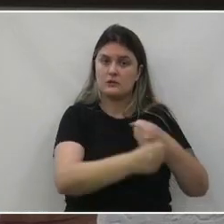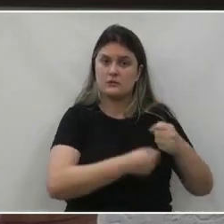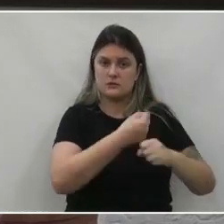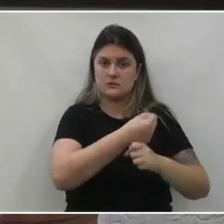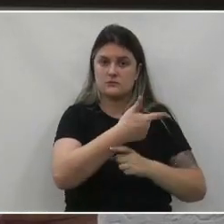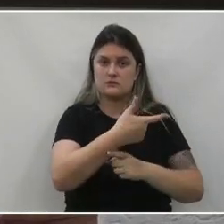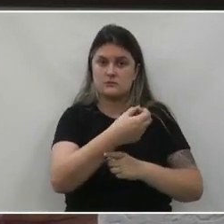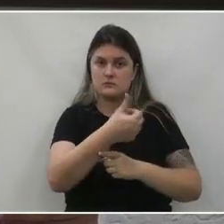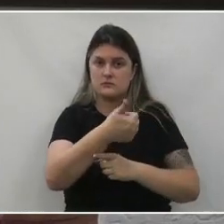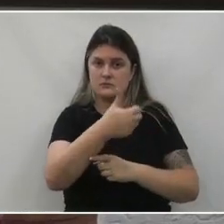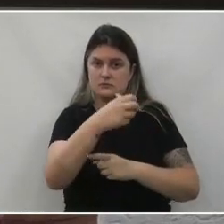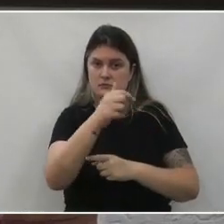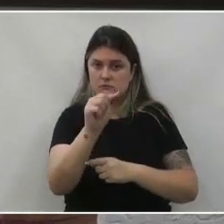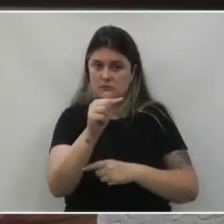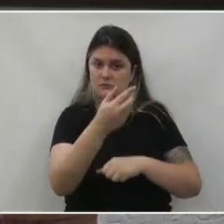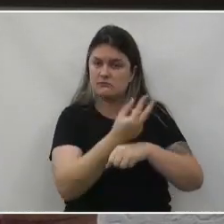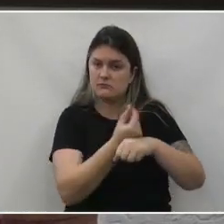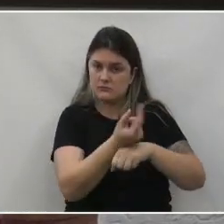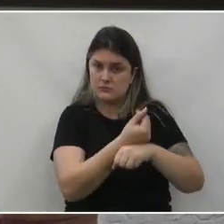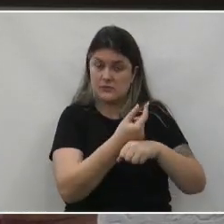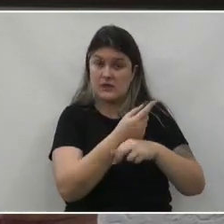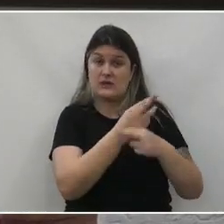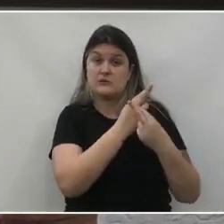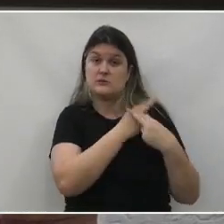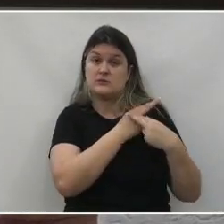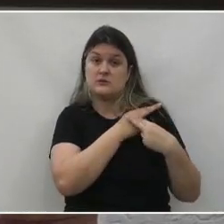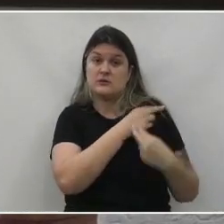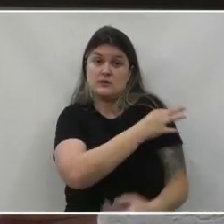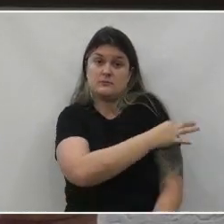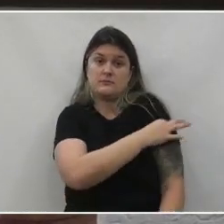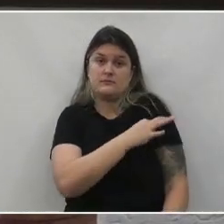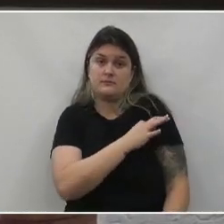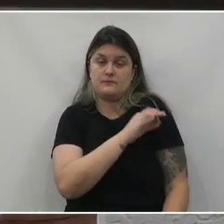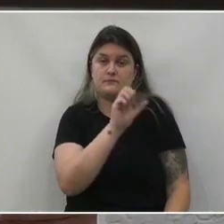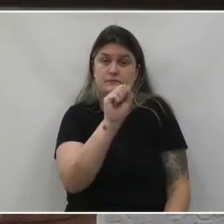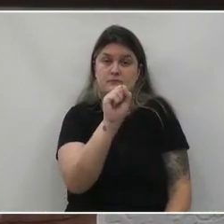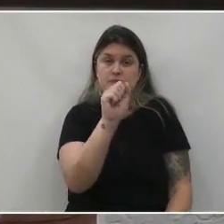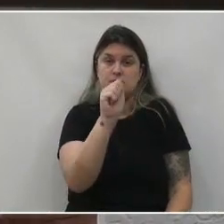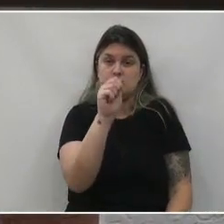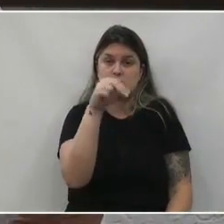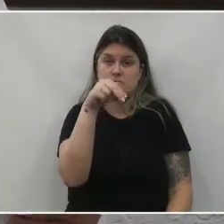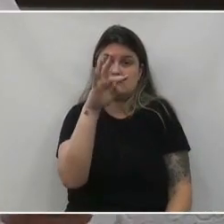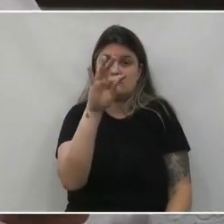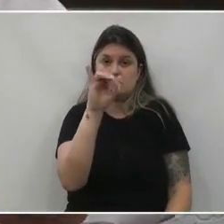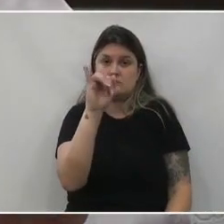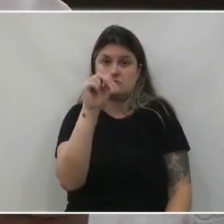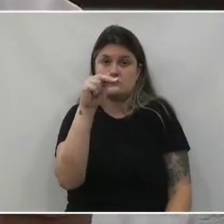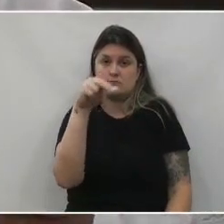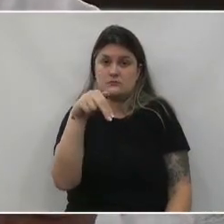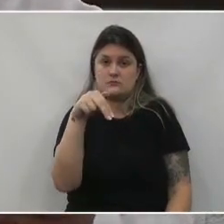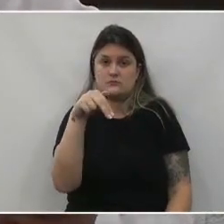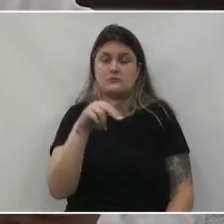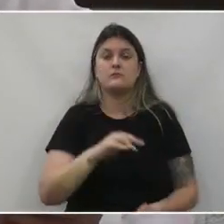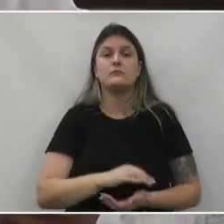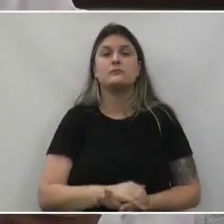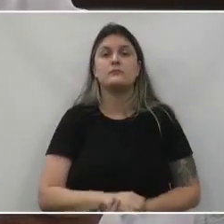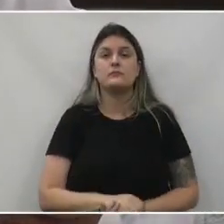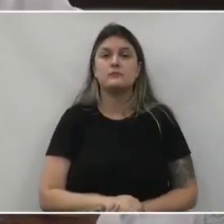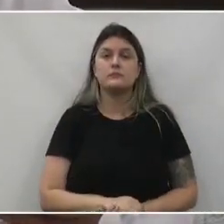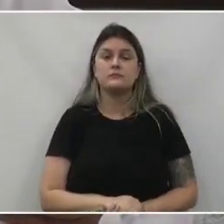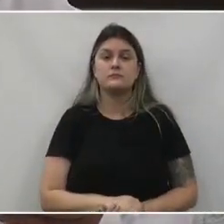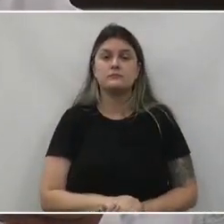2017 de responsabilidade do prefeito municipal de união da vitória senhor ilton santin roveda